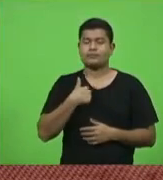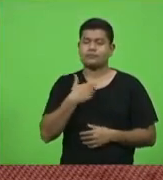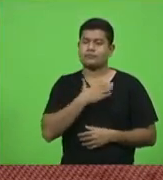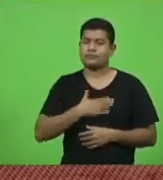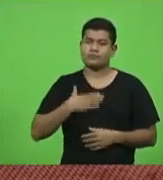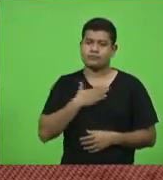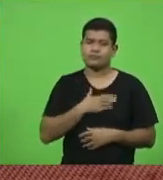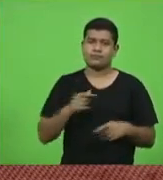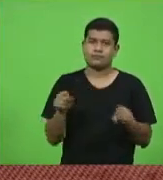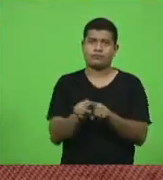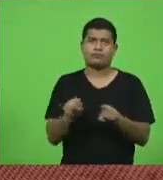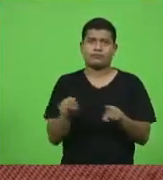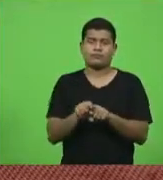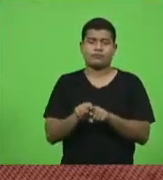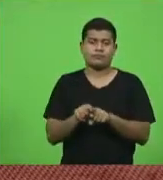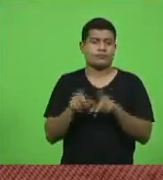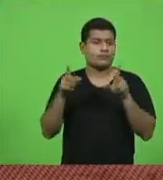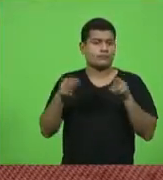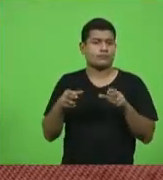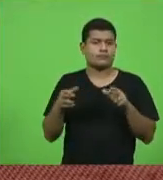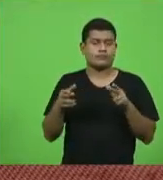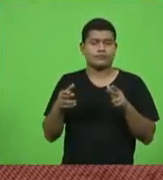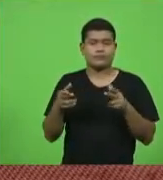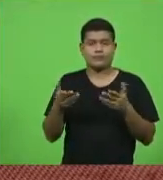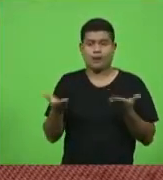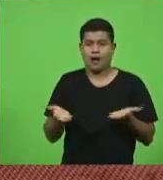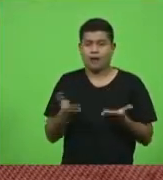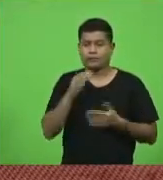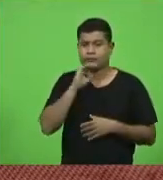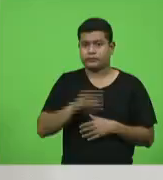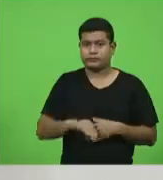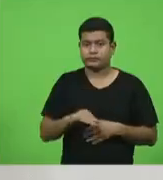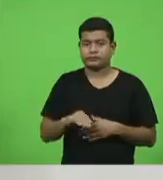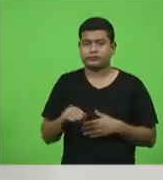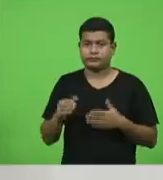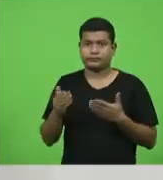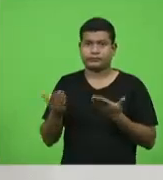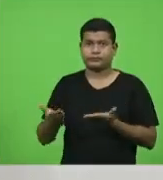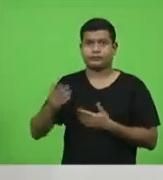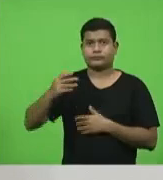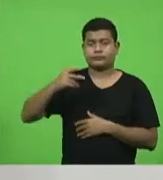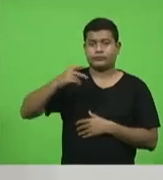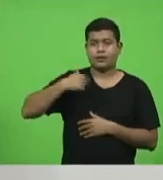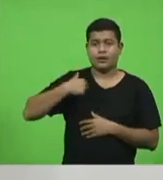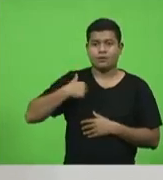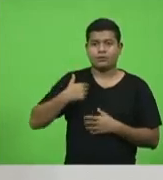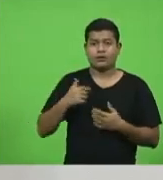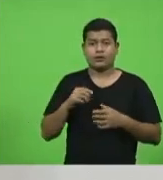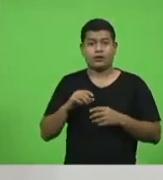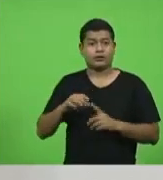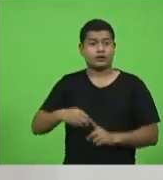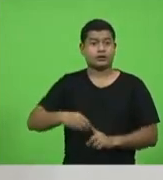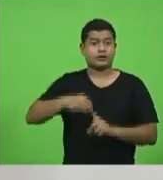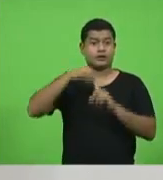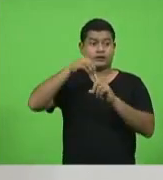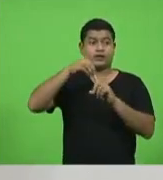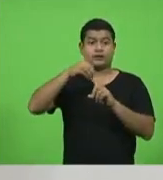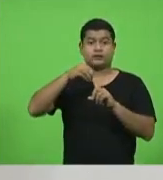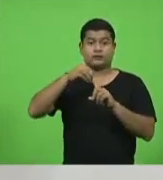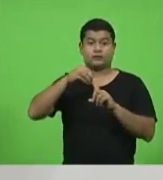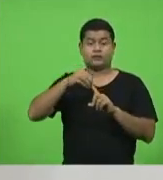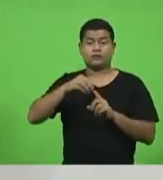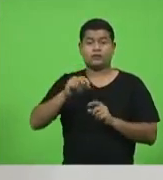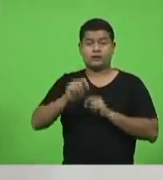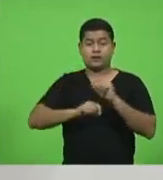na mesma toada desta tarde em a ênfase do deputado Kennedy tem o foco na questão do